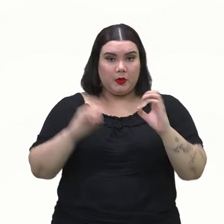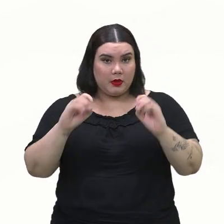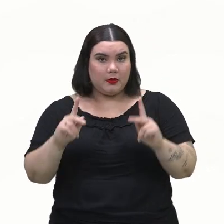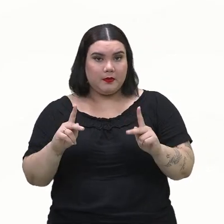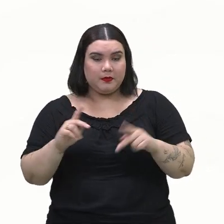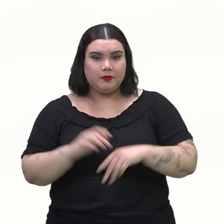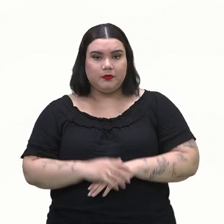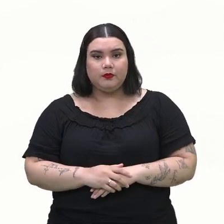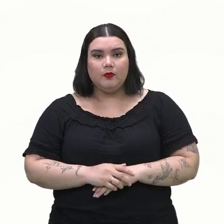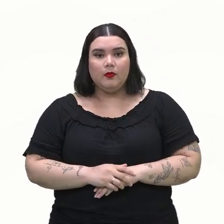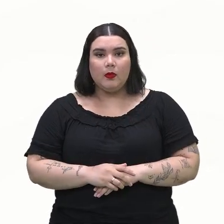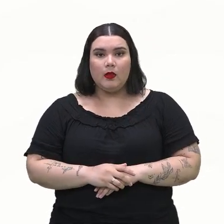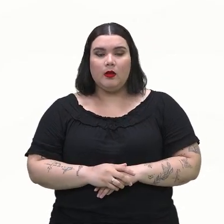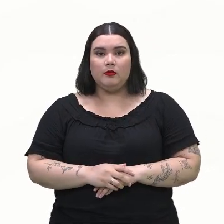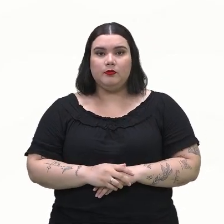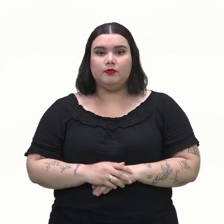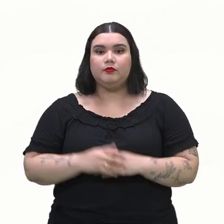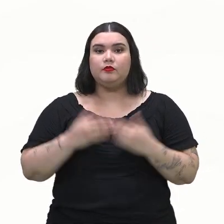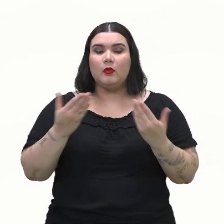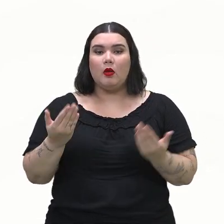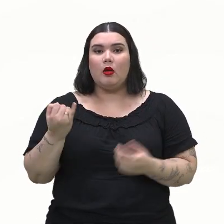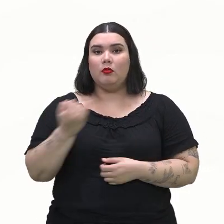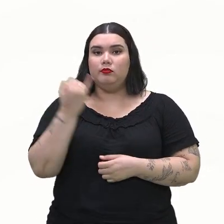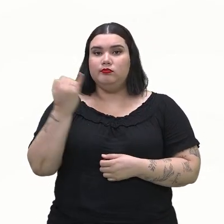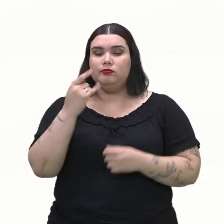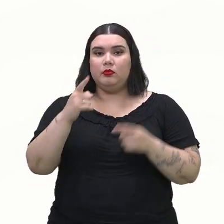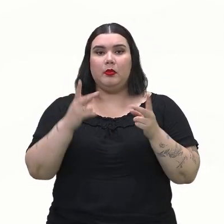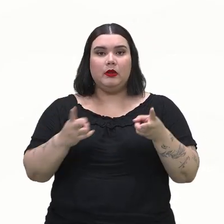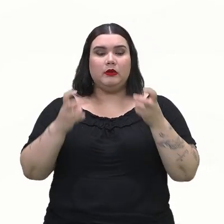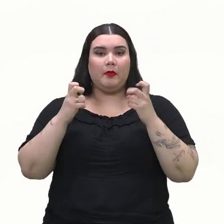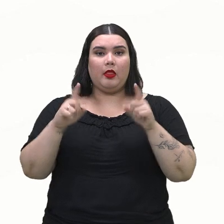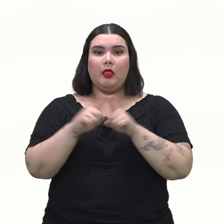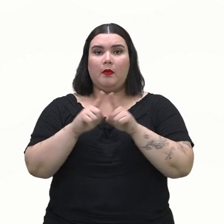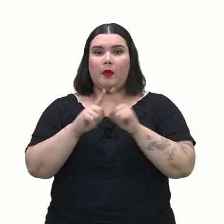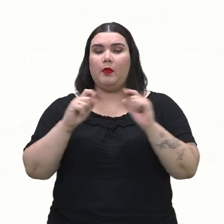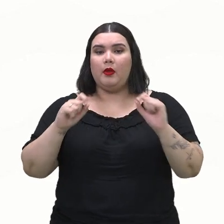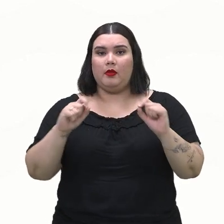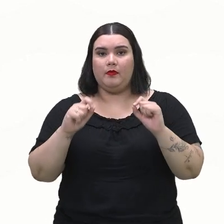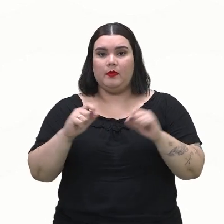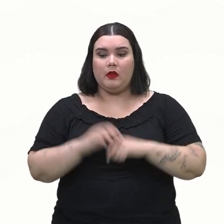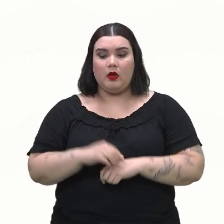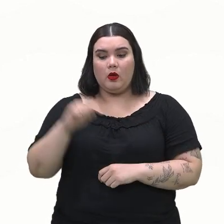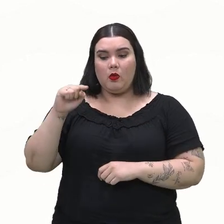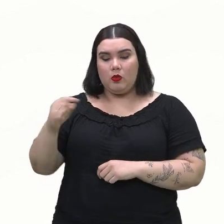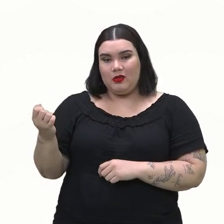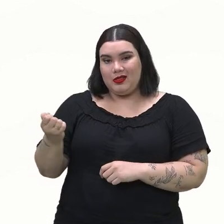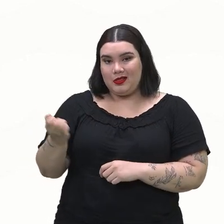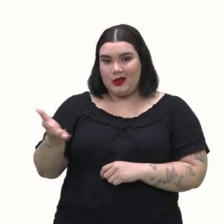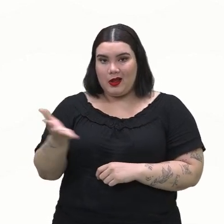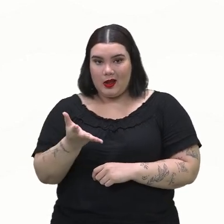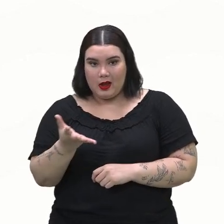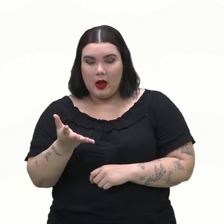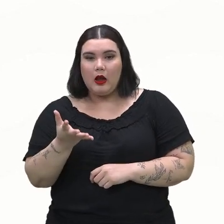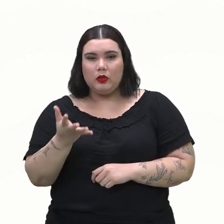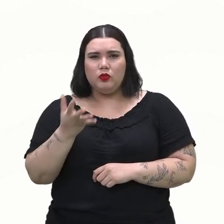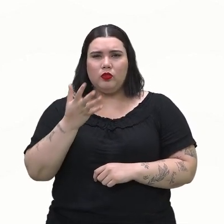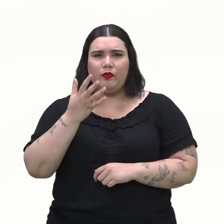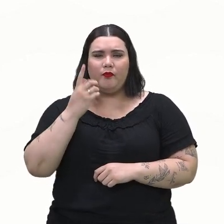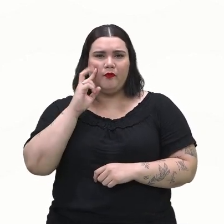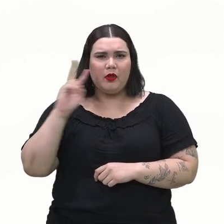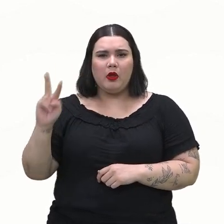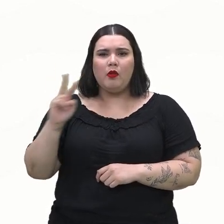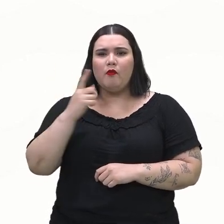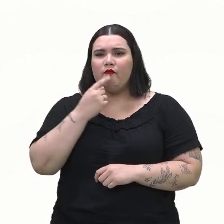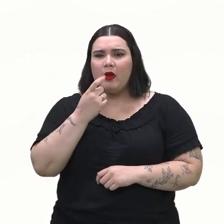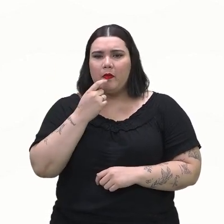Então, aqui, é importante você verificar também que, esses dados que eu risquei em vermelho, são dados